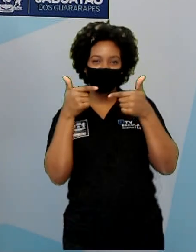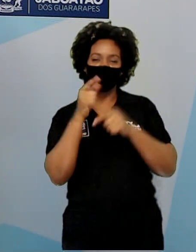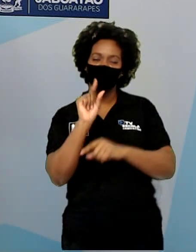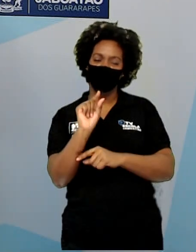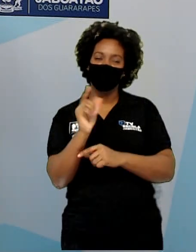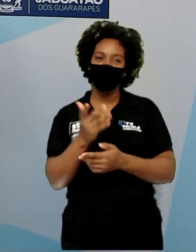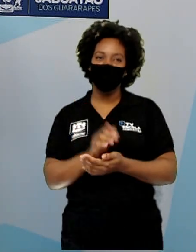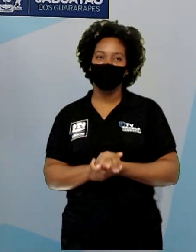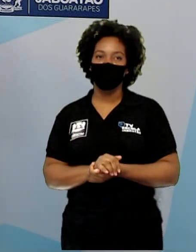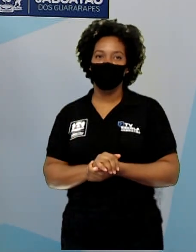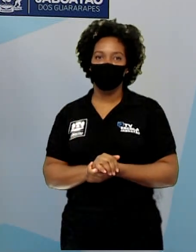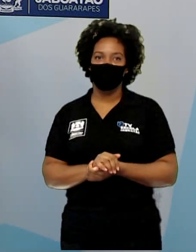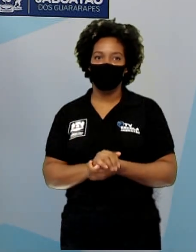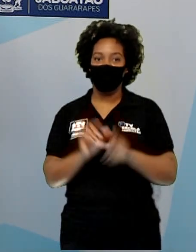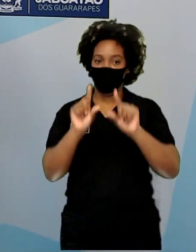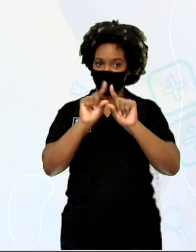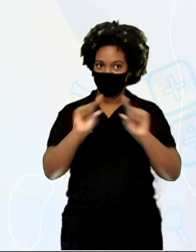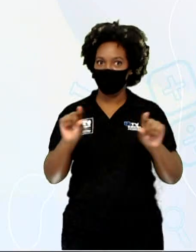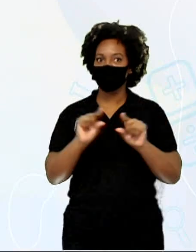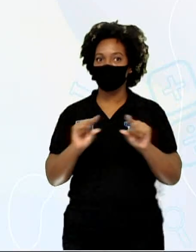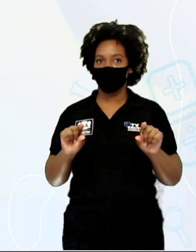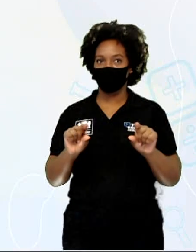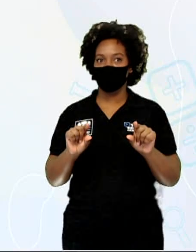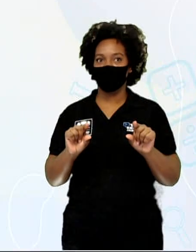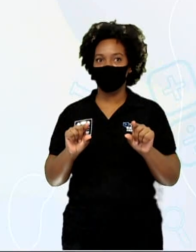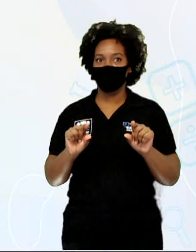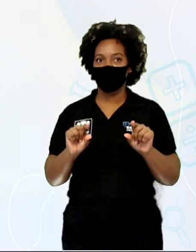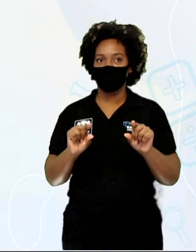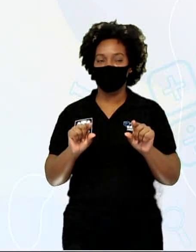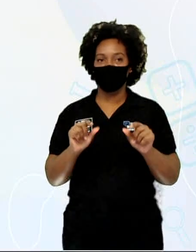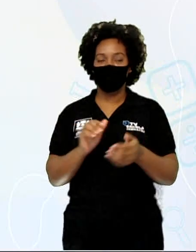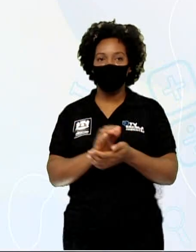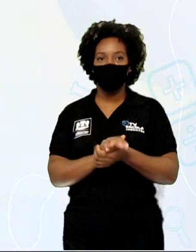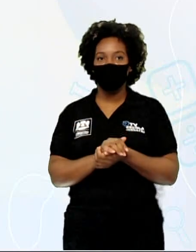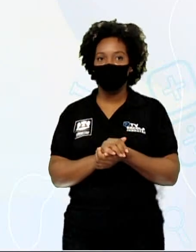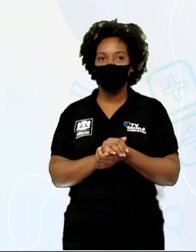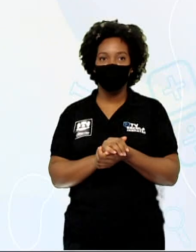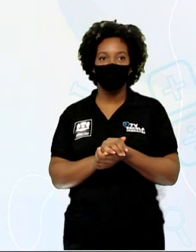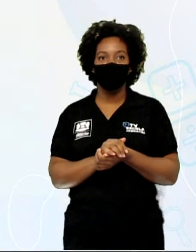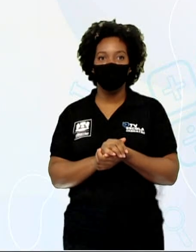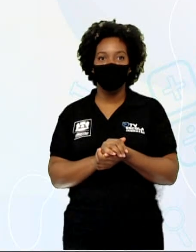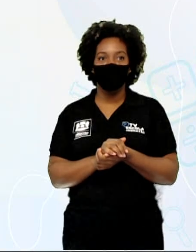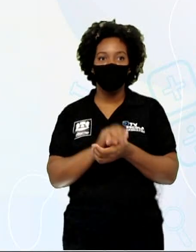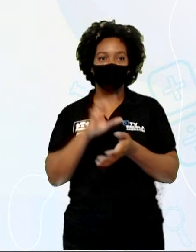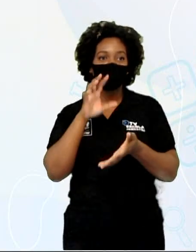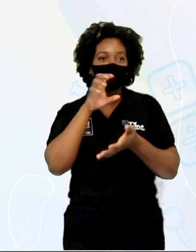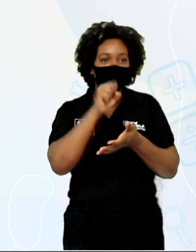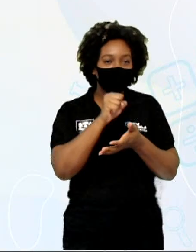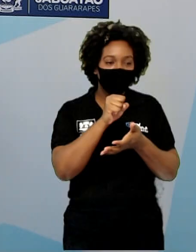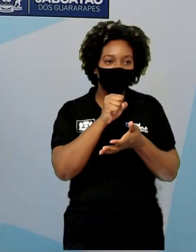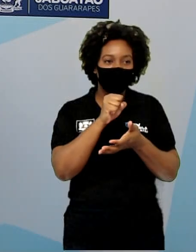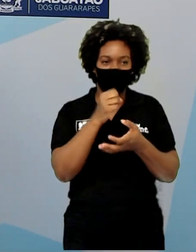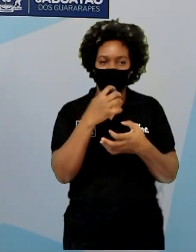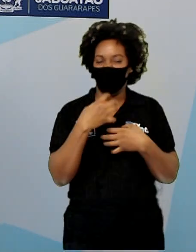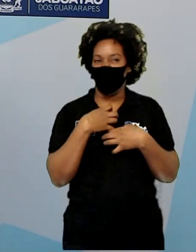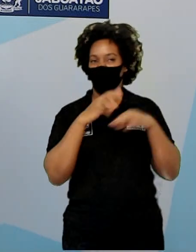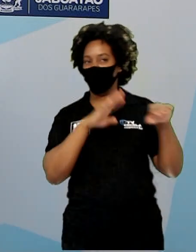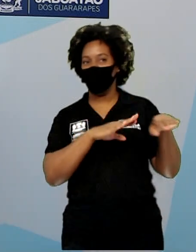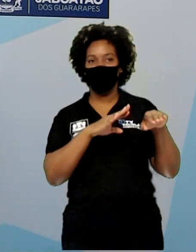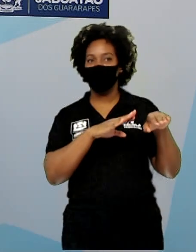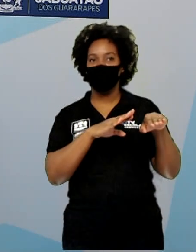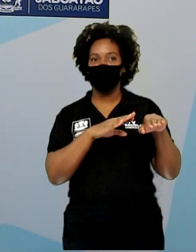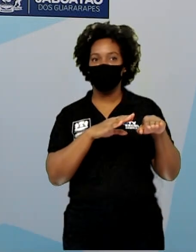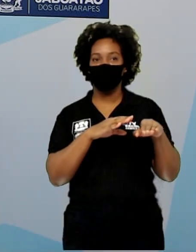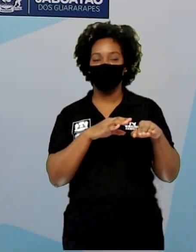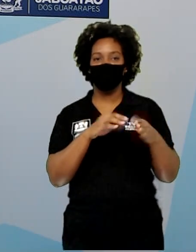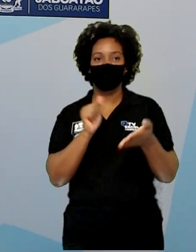E aqui, olha o slogan. Serenata de amor, não tem mau humor que resista. Vejam essa dica que